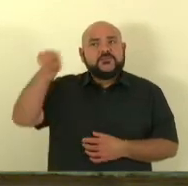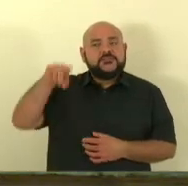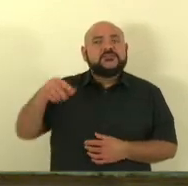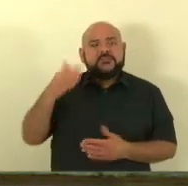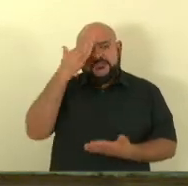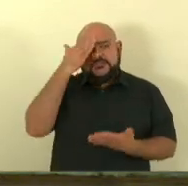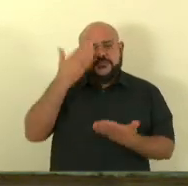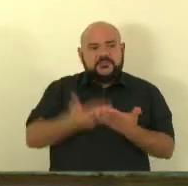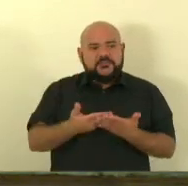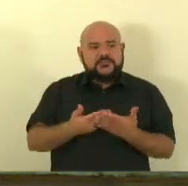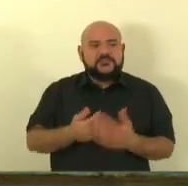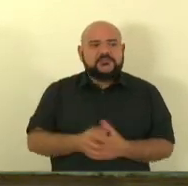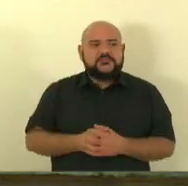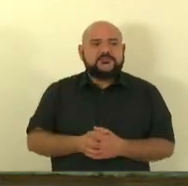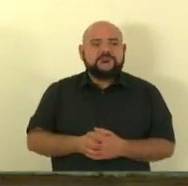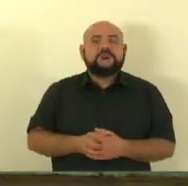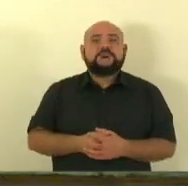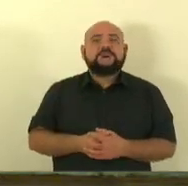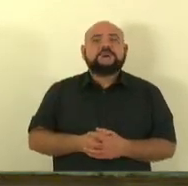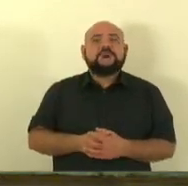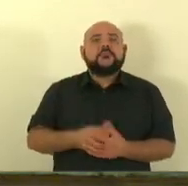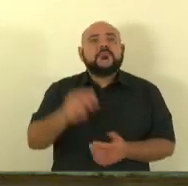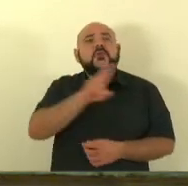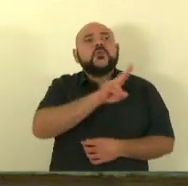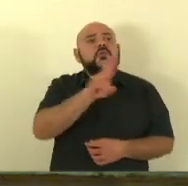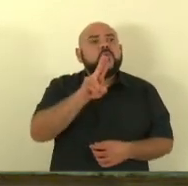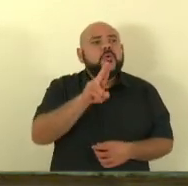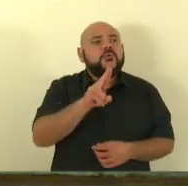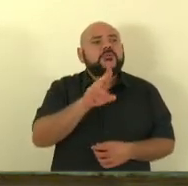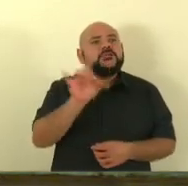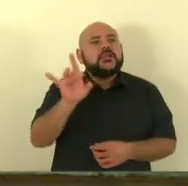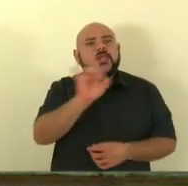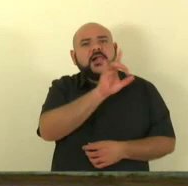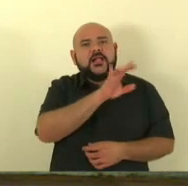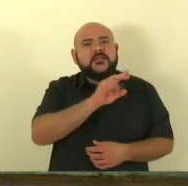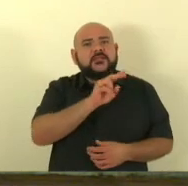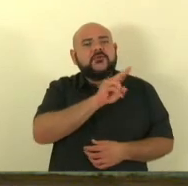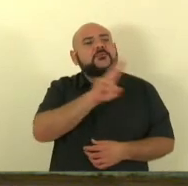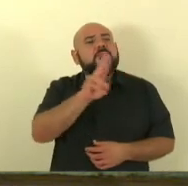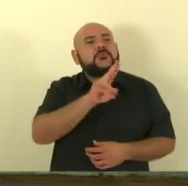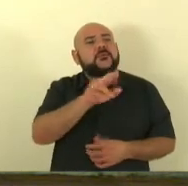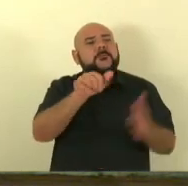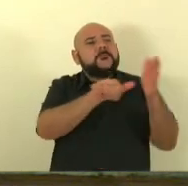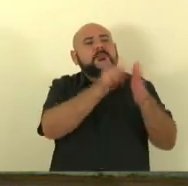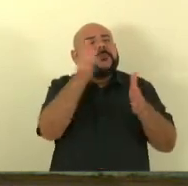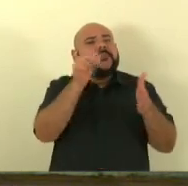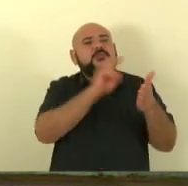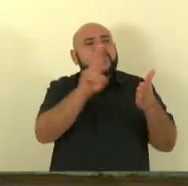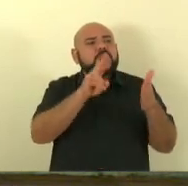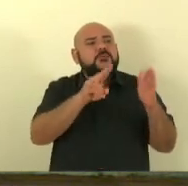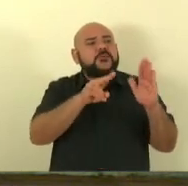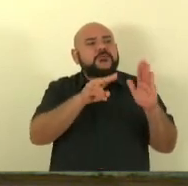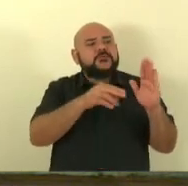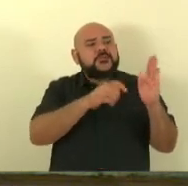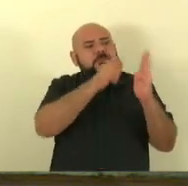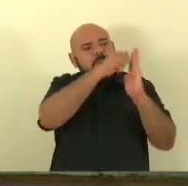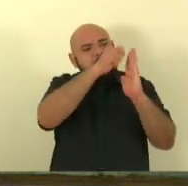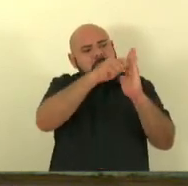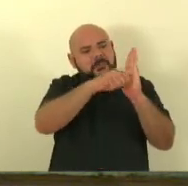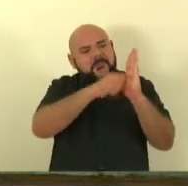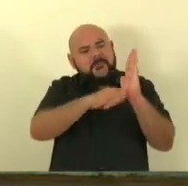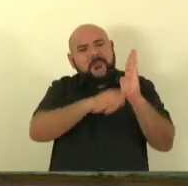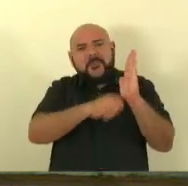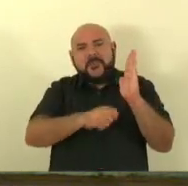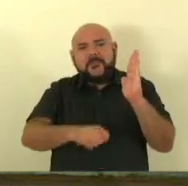pega o nome pega o nome do primeiro até o que tiver aí o nosso amigo que está lá de blusa preta e ele